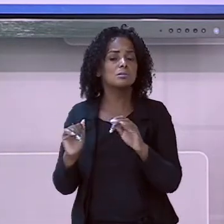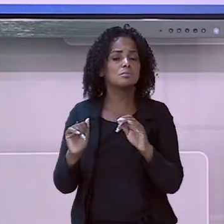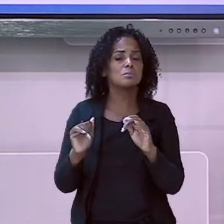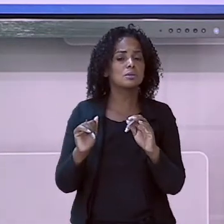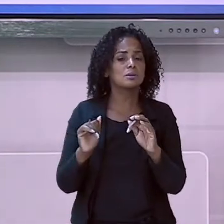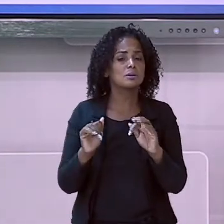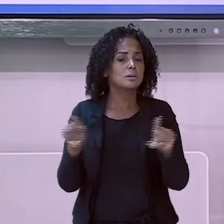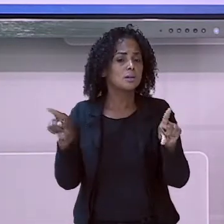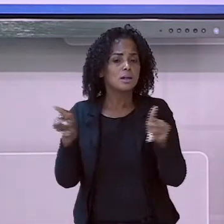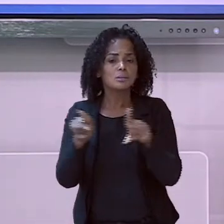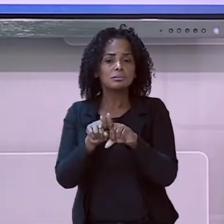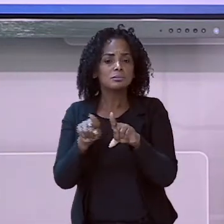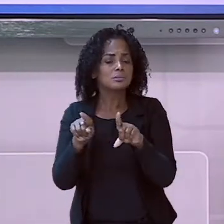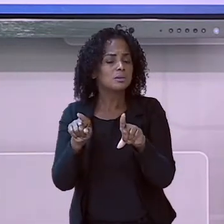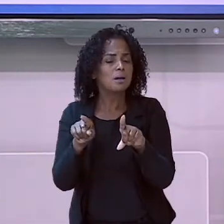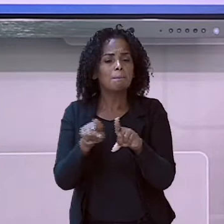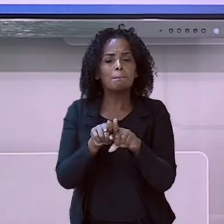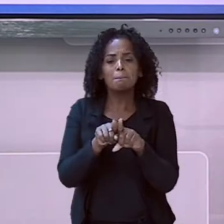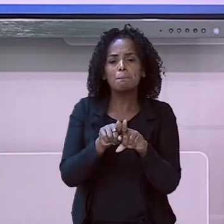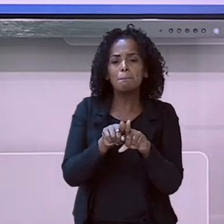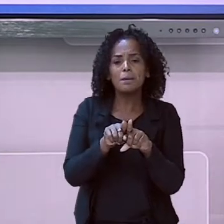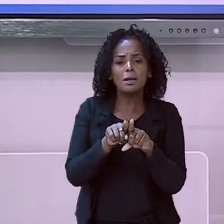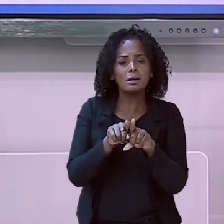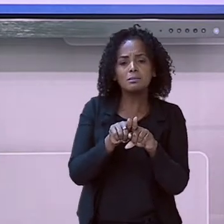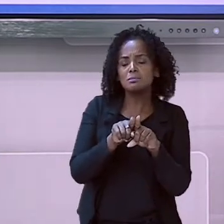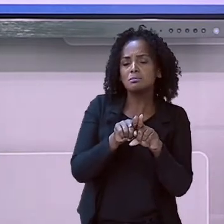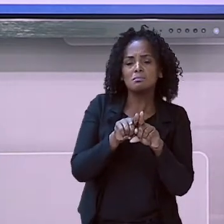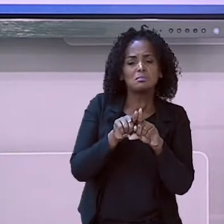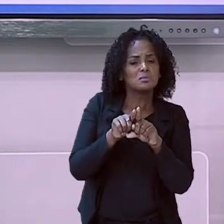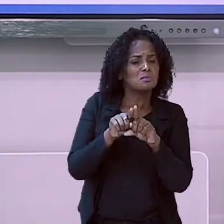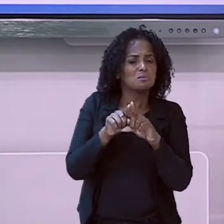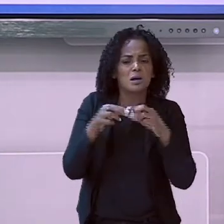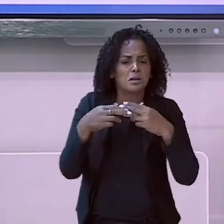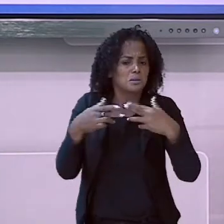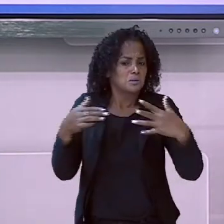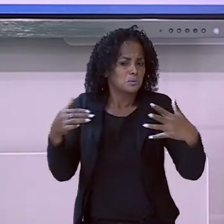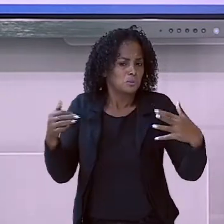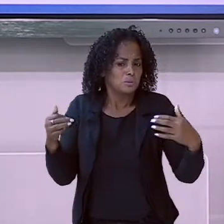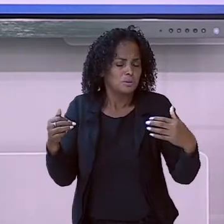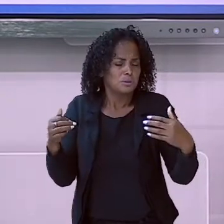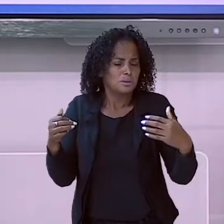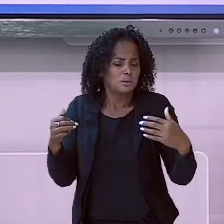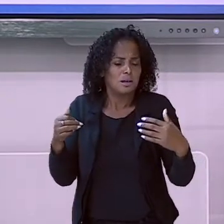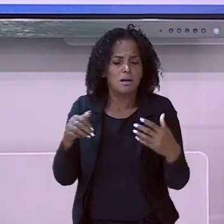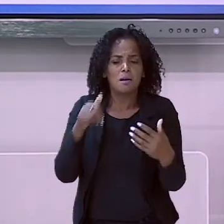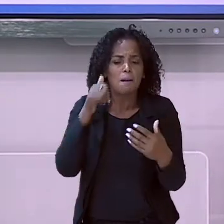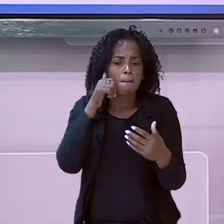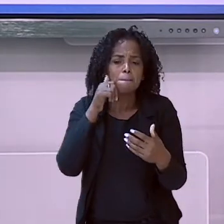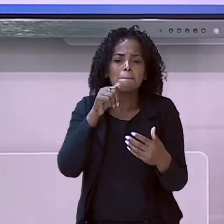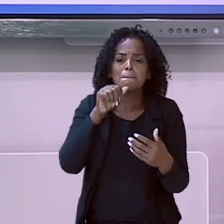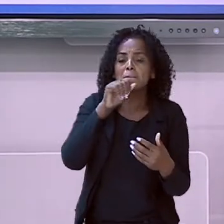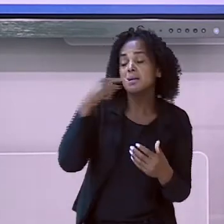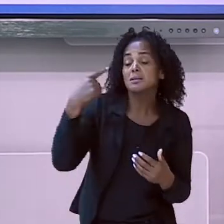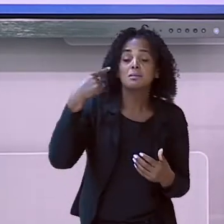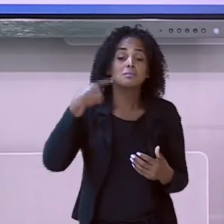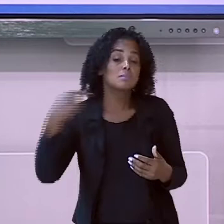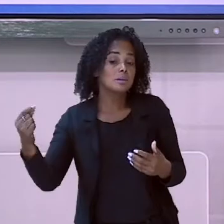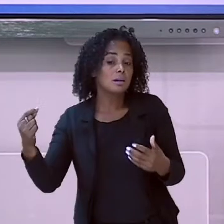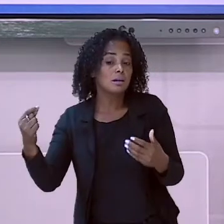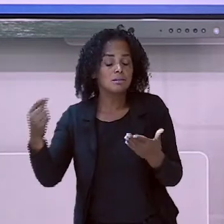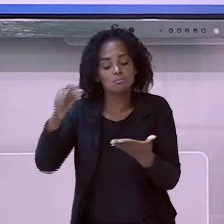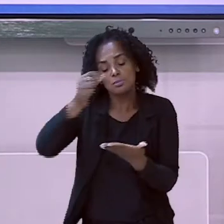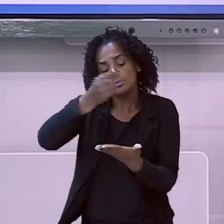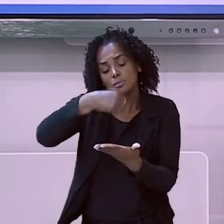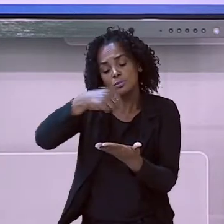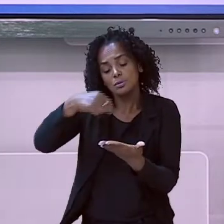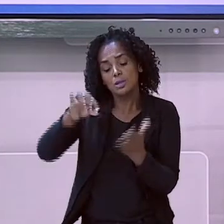deixa um bilhete falando que vai chegar mais tarde. Você entende o recado. Houve uma comunicação. Viu só?